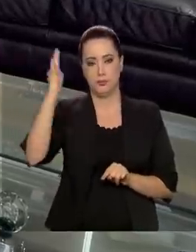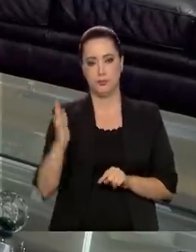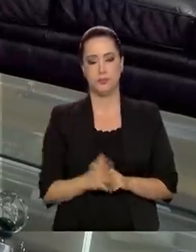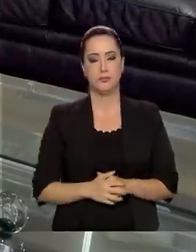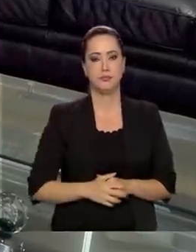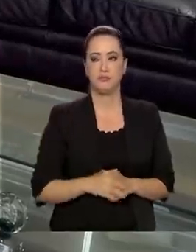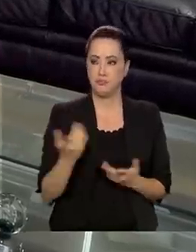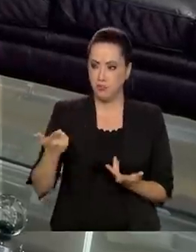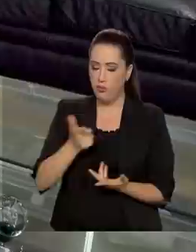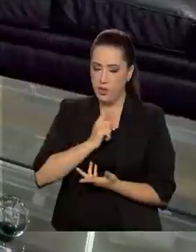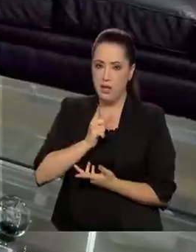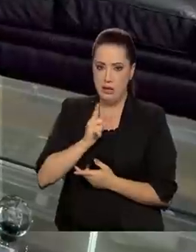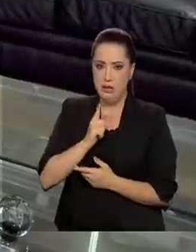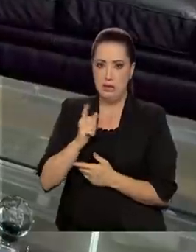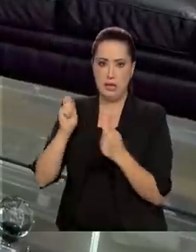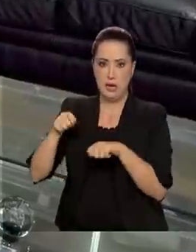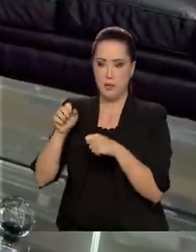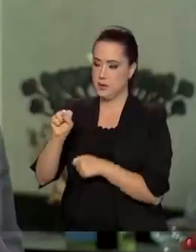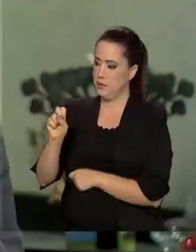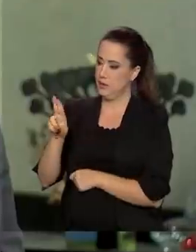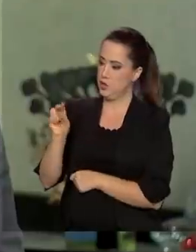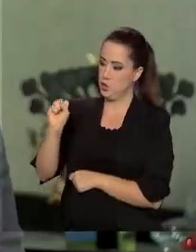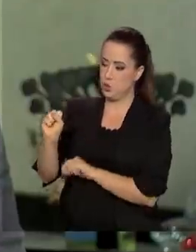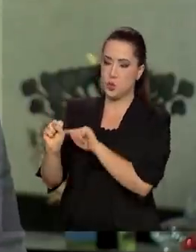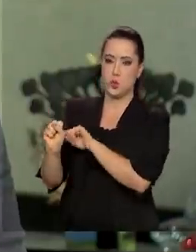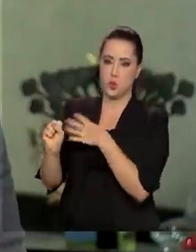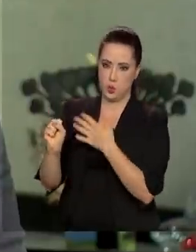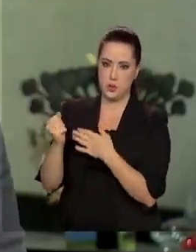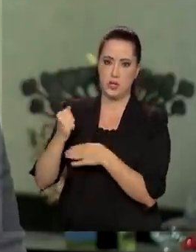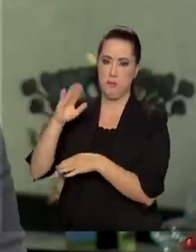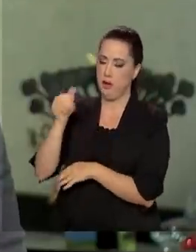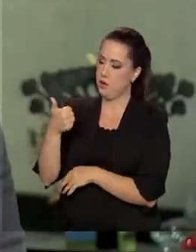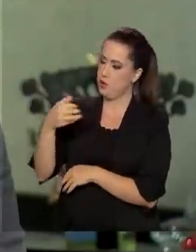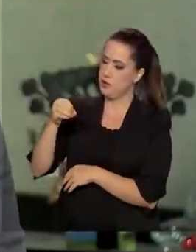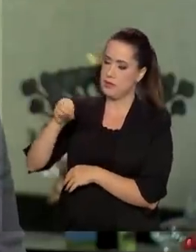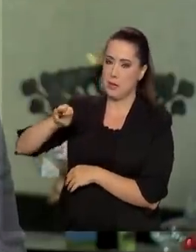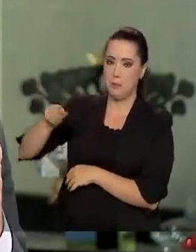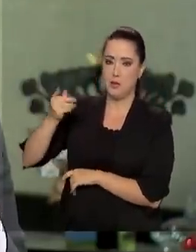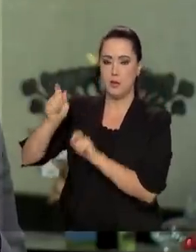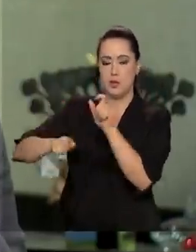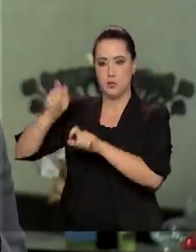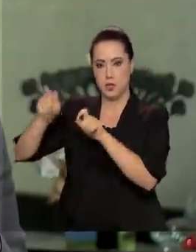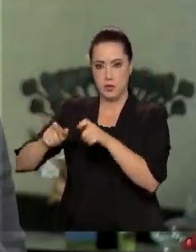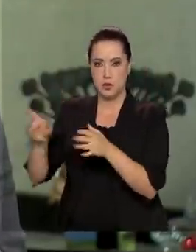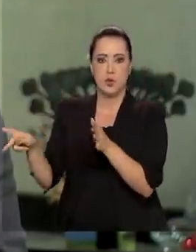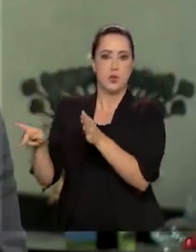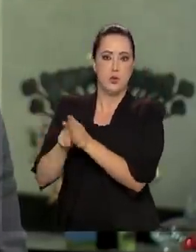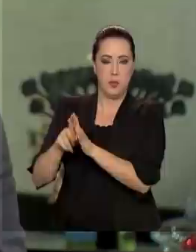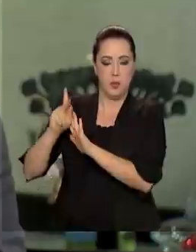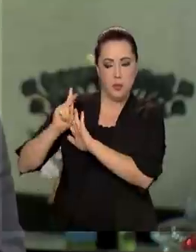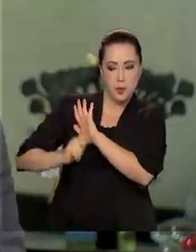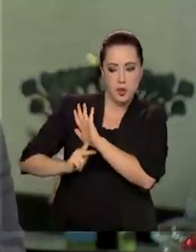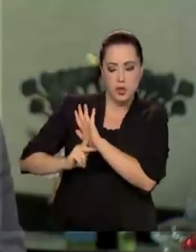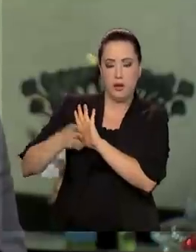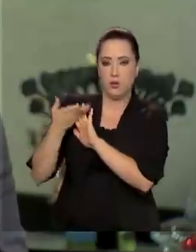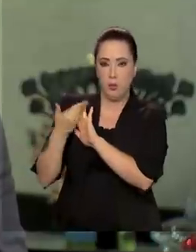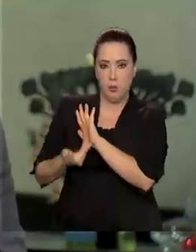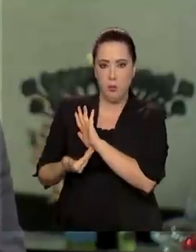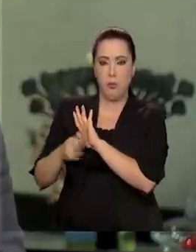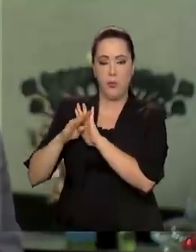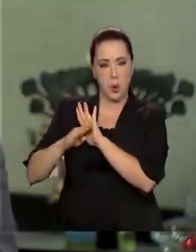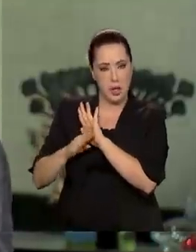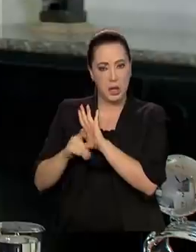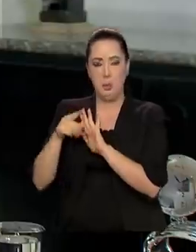capilaridade do Sistema Único de Saúde, que atende mais de 100 milhões de pessoas no país, quanto o próprio programa, que é um programa reconhecido